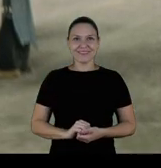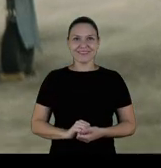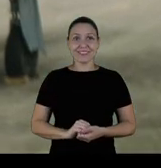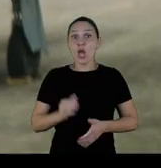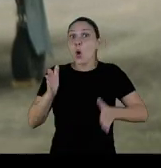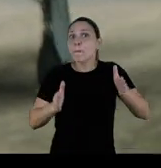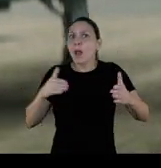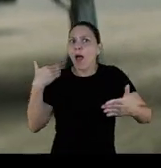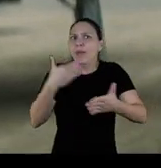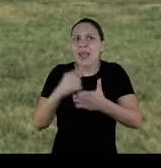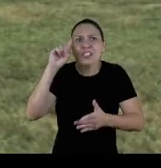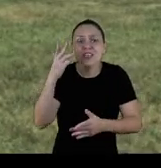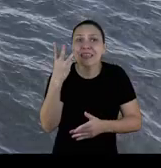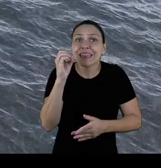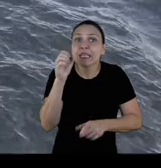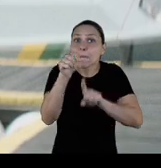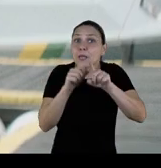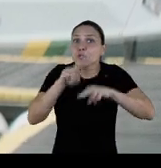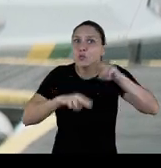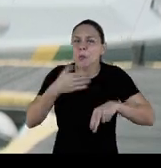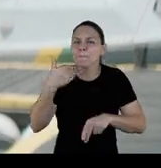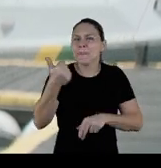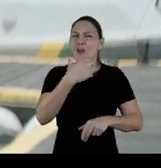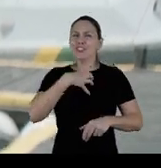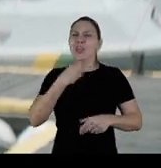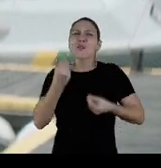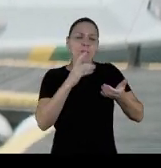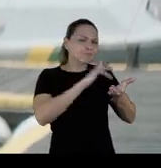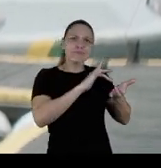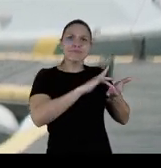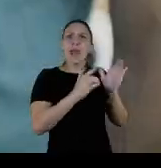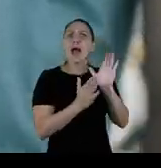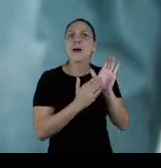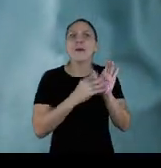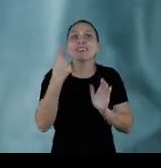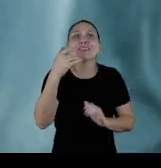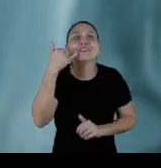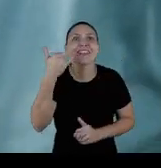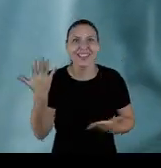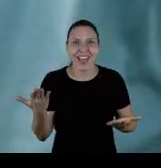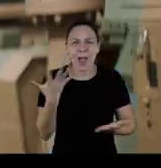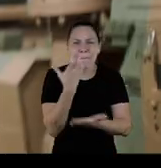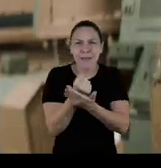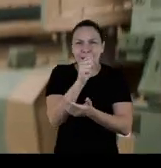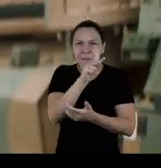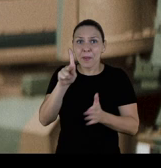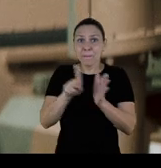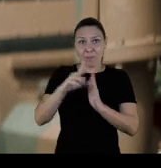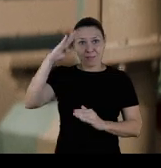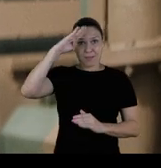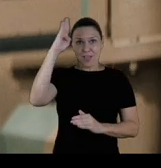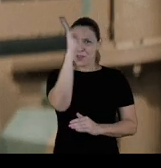O prazo vai até 30 de junho. E o melhor jeito de você se alistar está em suas mãos, o seu celular. Baixe o aplicativo do